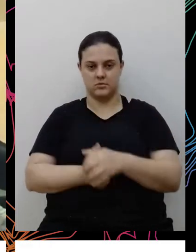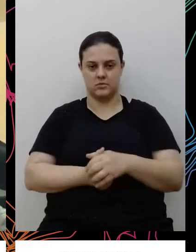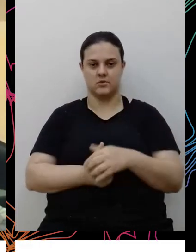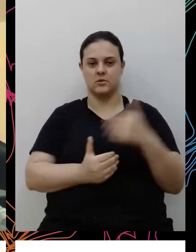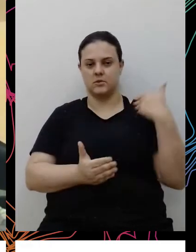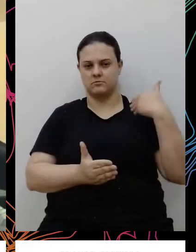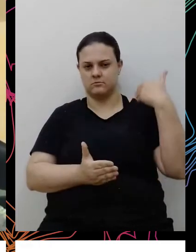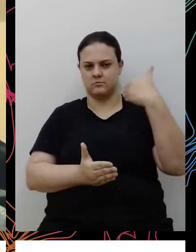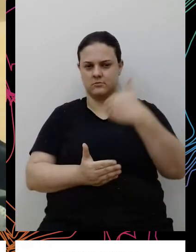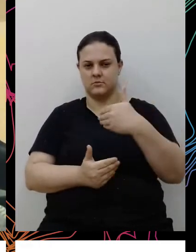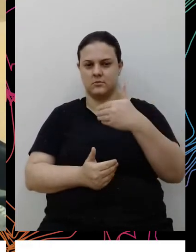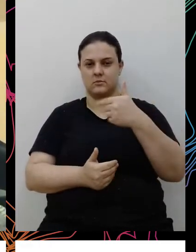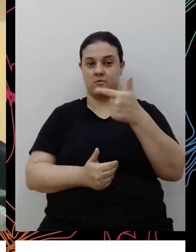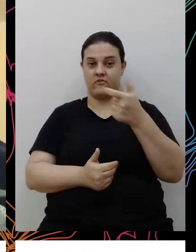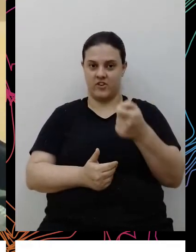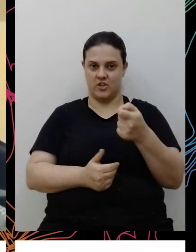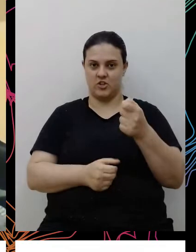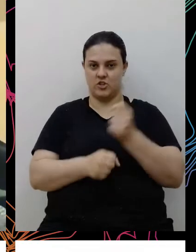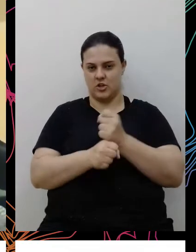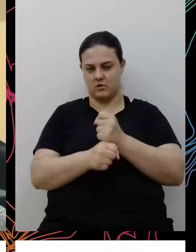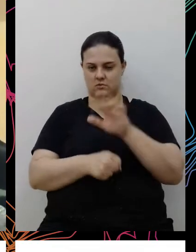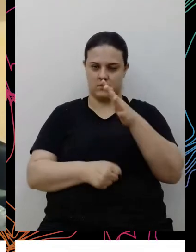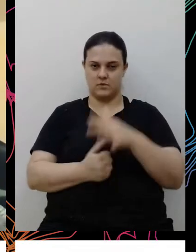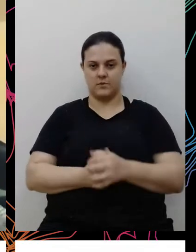dos últimos 20 anos, mais ou menos.